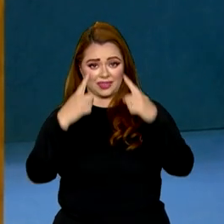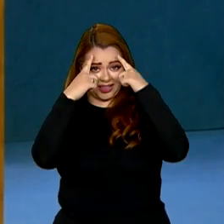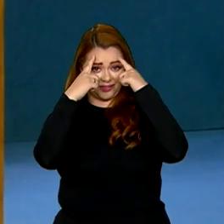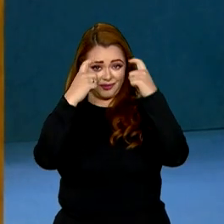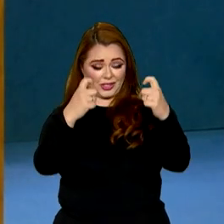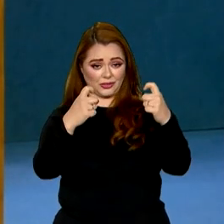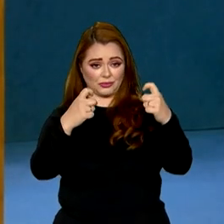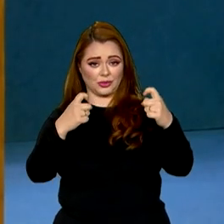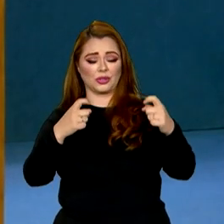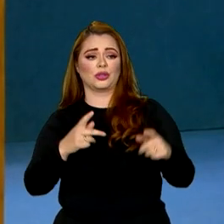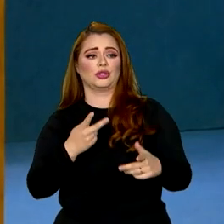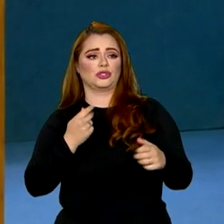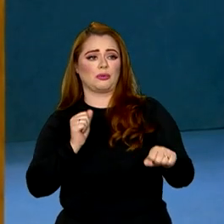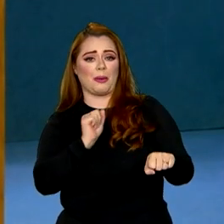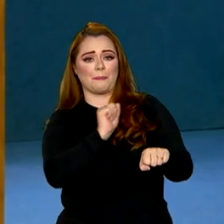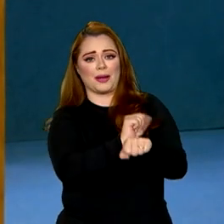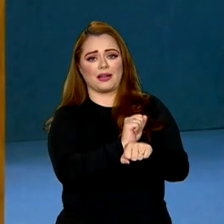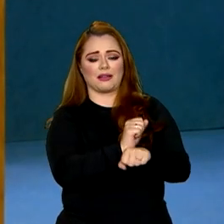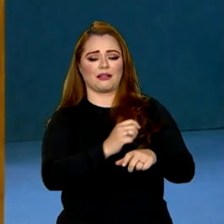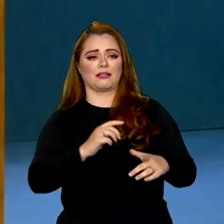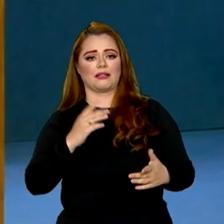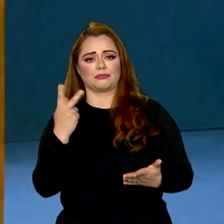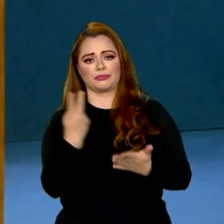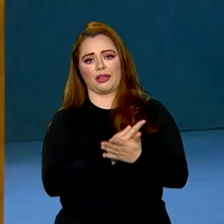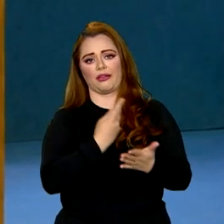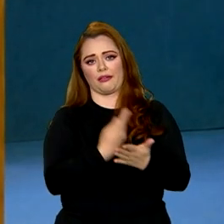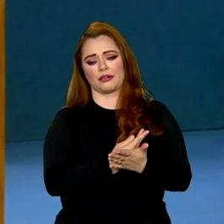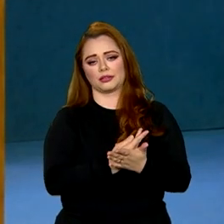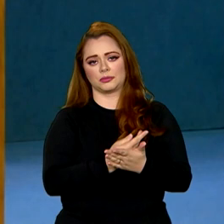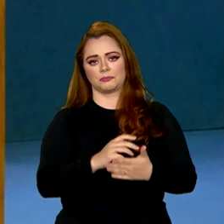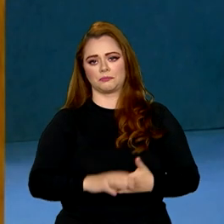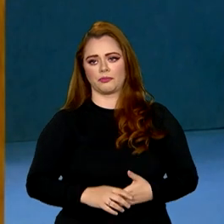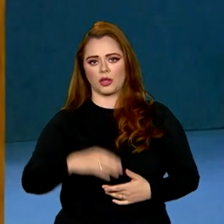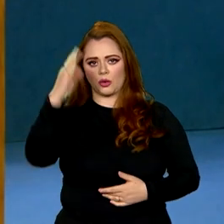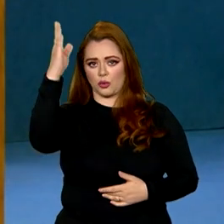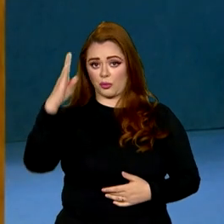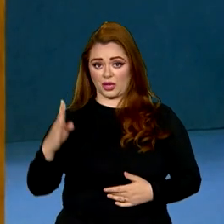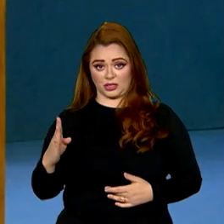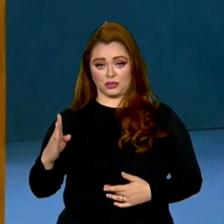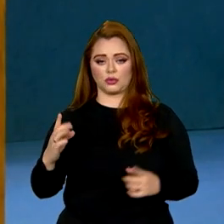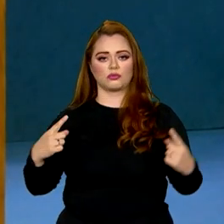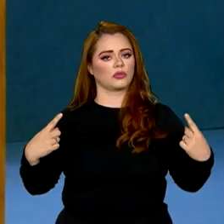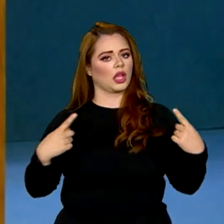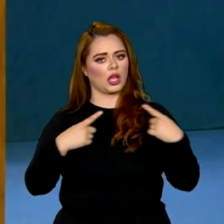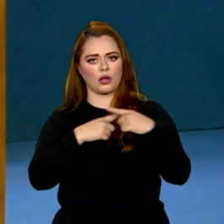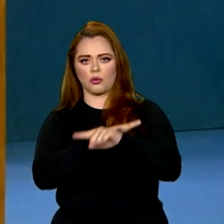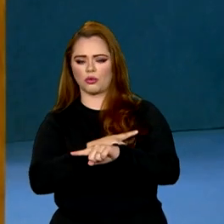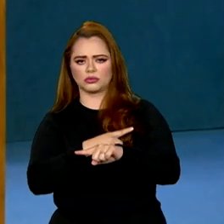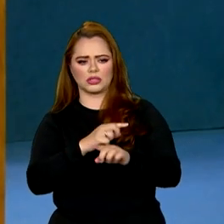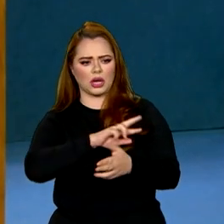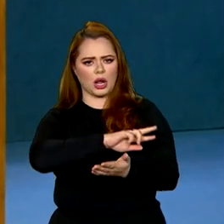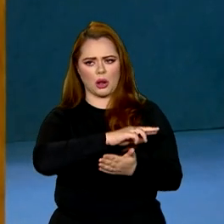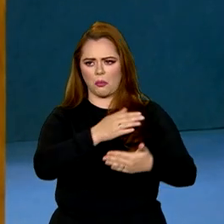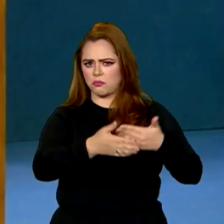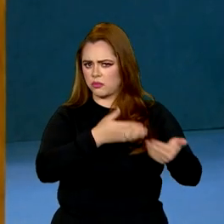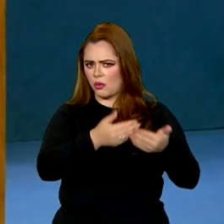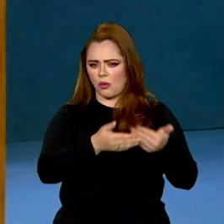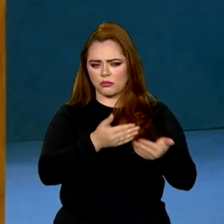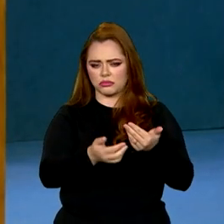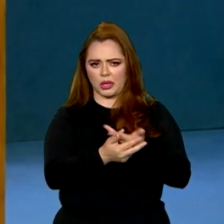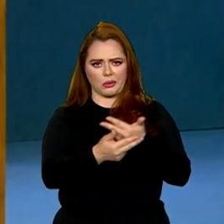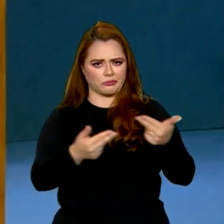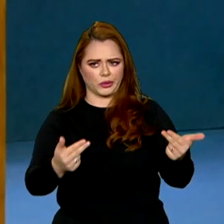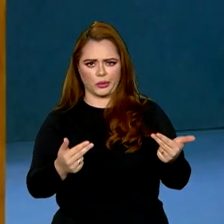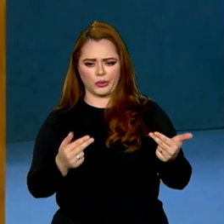ilegal. O Brasil é contra qualquer medida coercitiva de caráter unilateral.